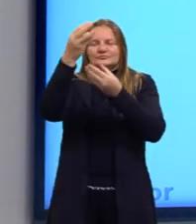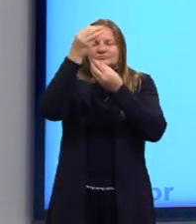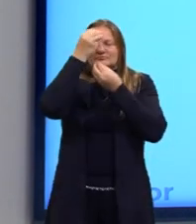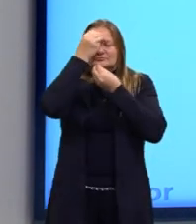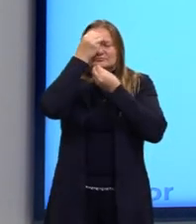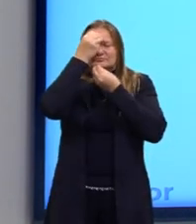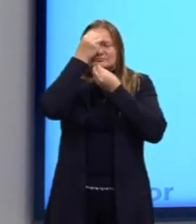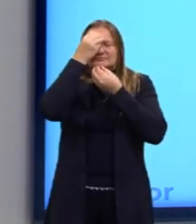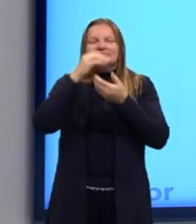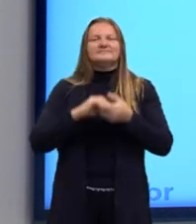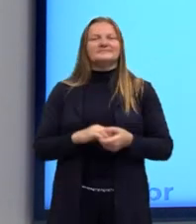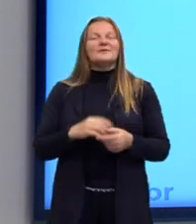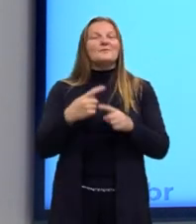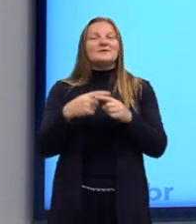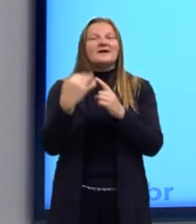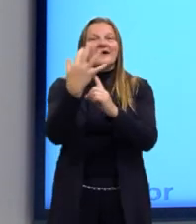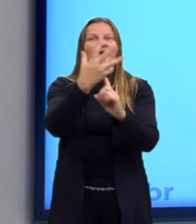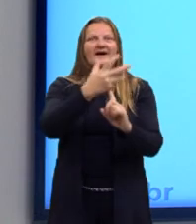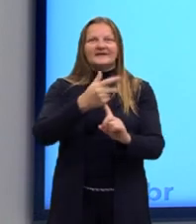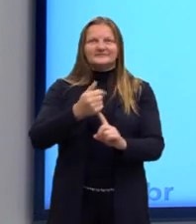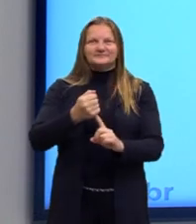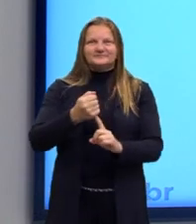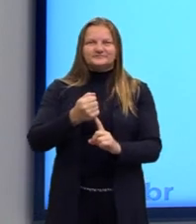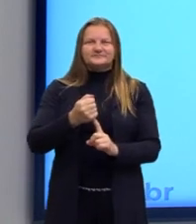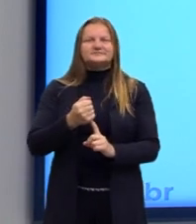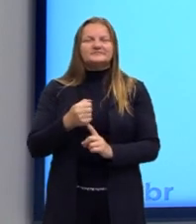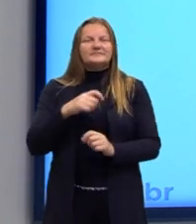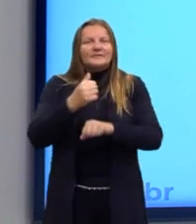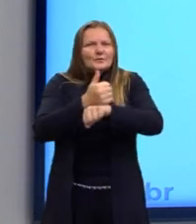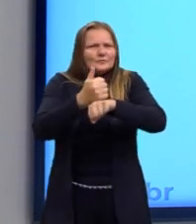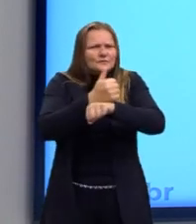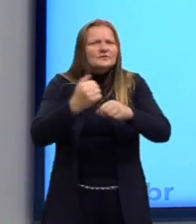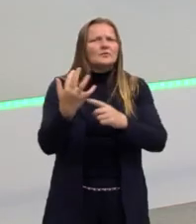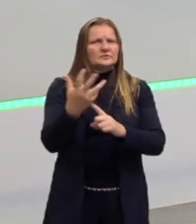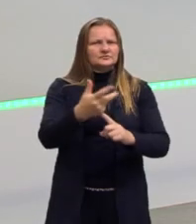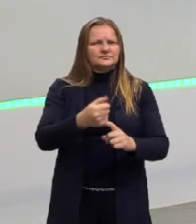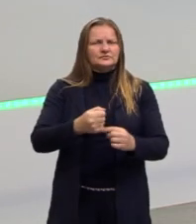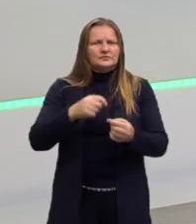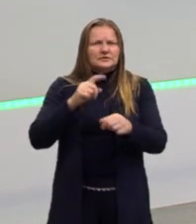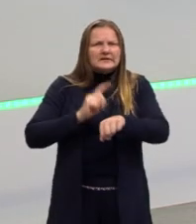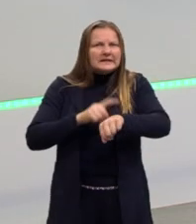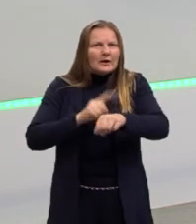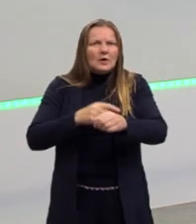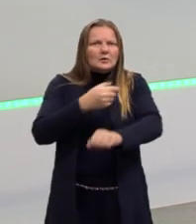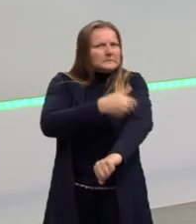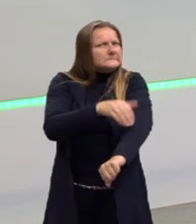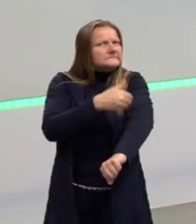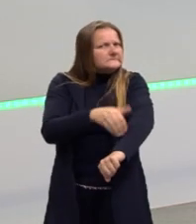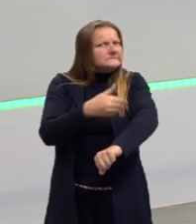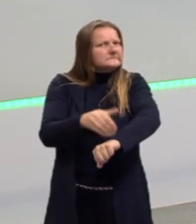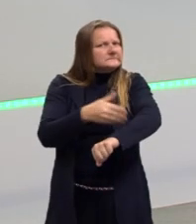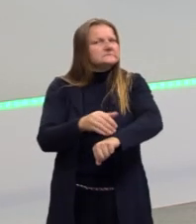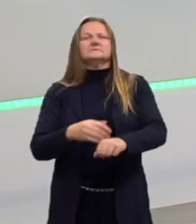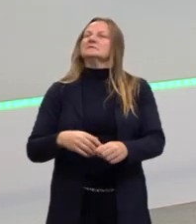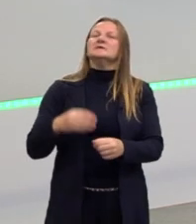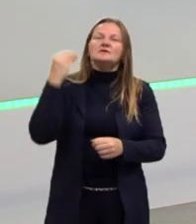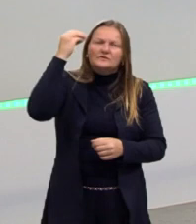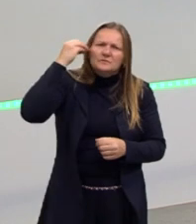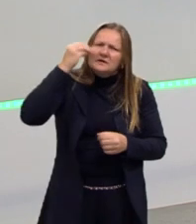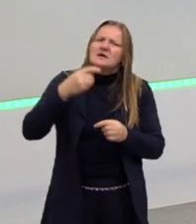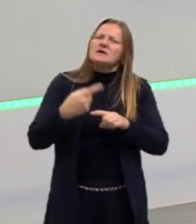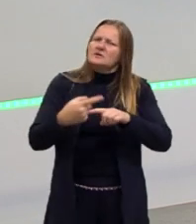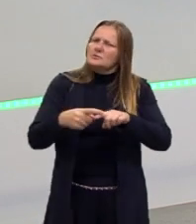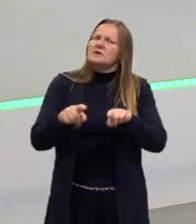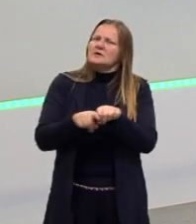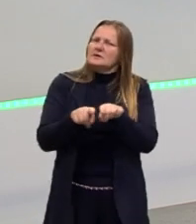a arte, o artista, esse conhecimento imediato, também tem muito já de suas experiências.